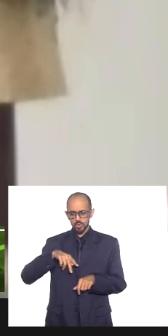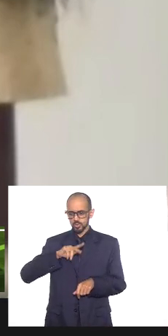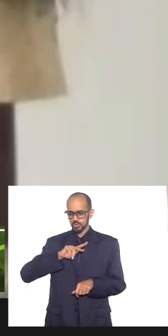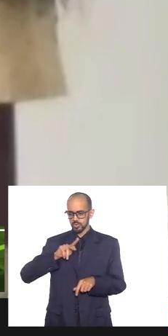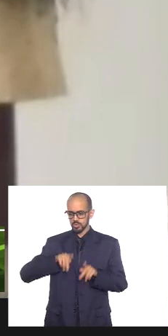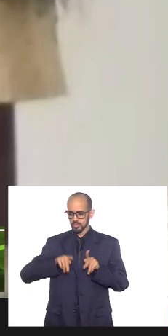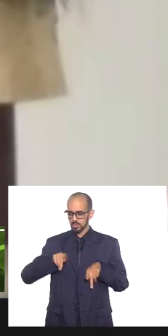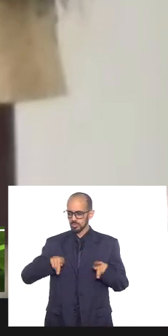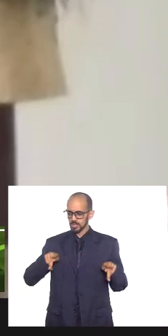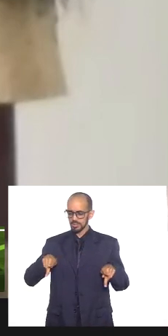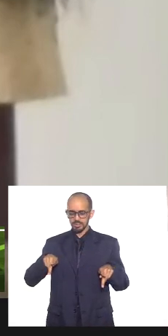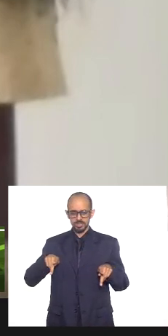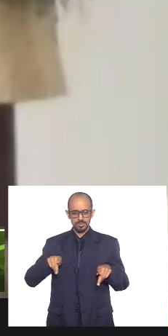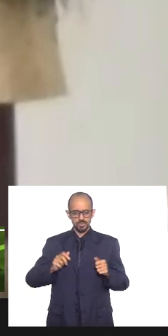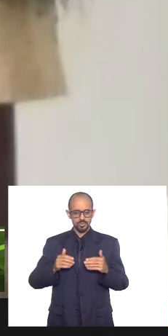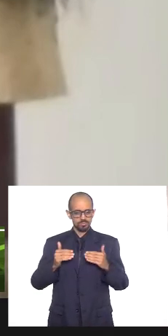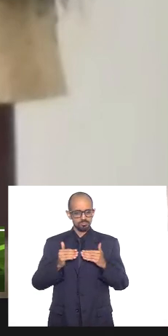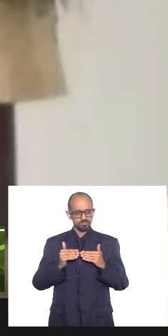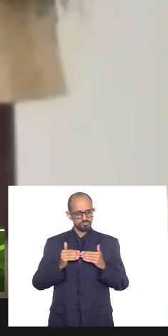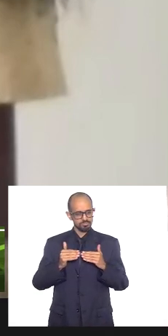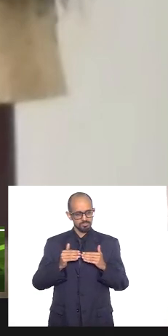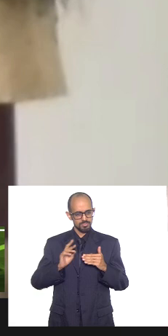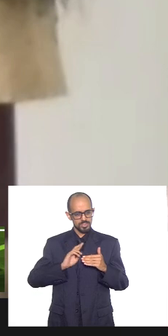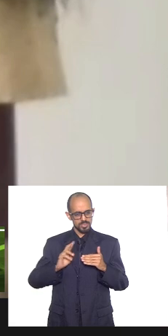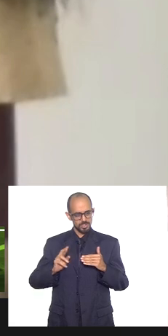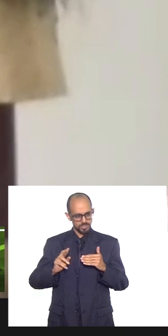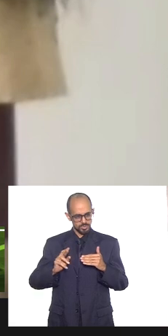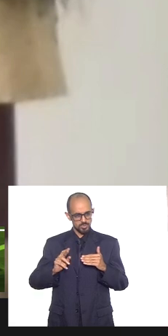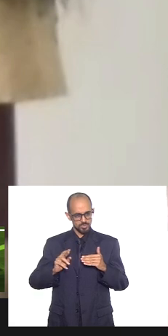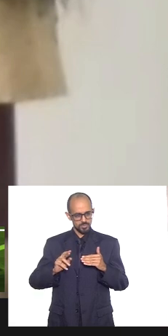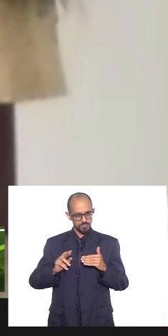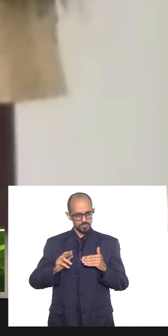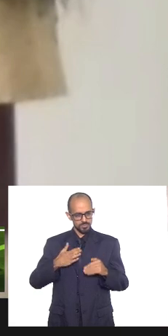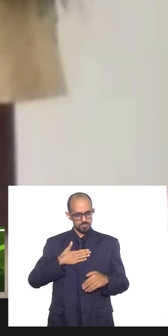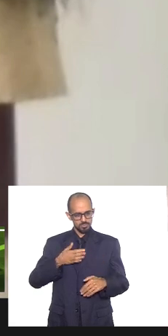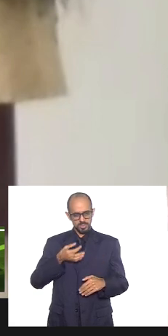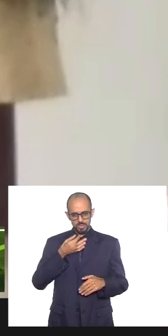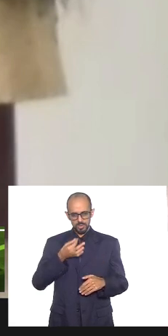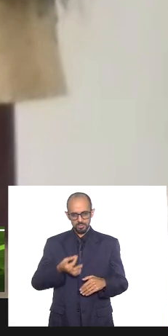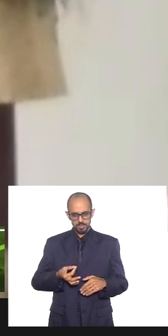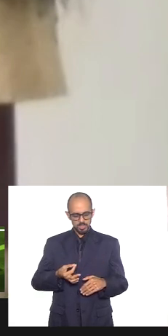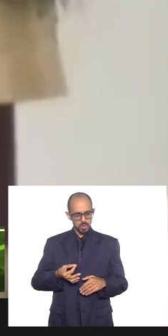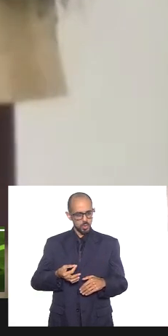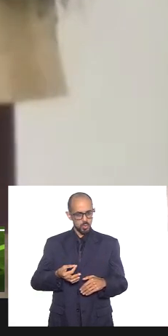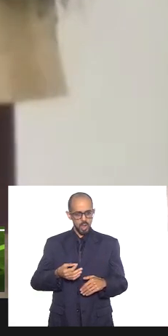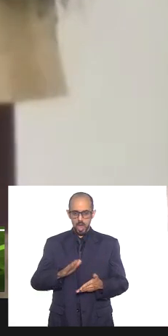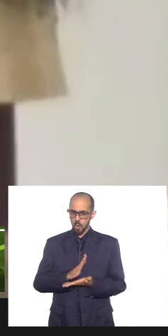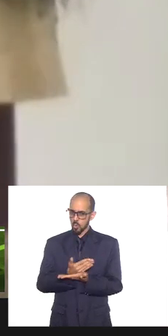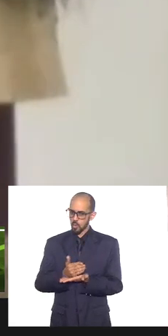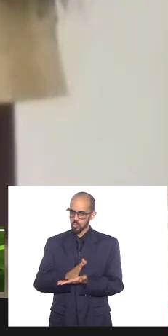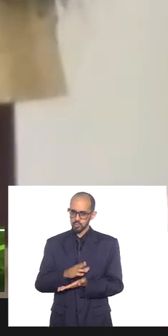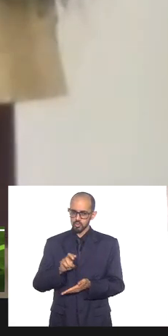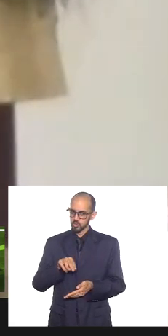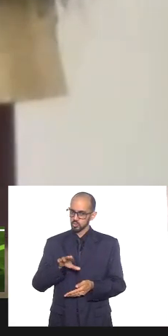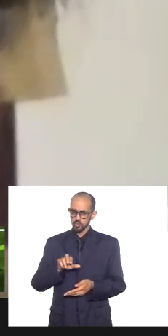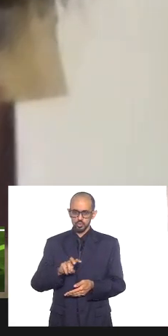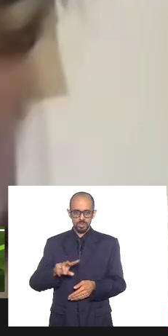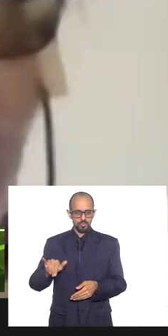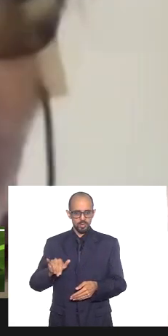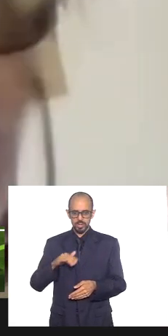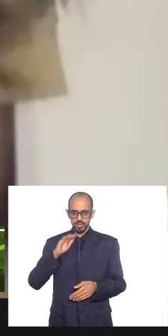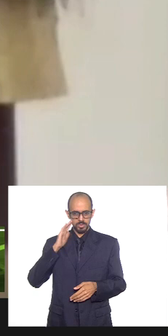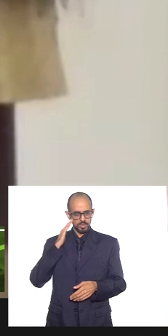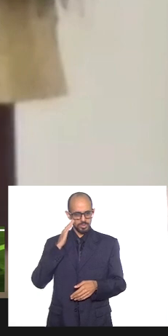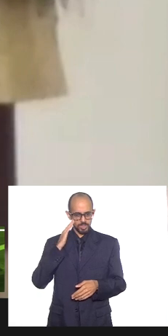e etc eu acho que tem gente que não quer entender isso mas também